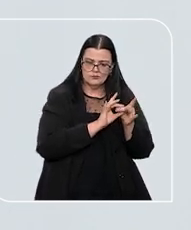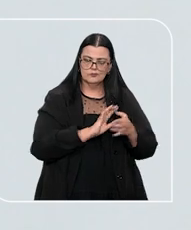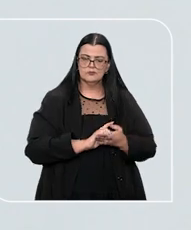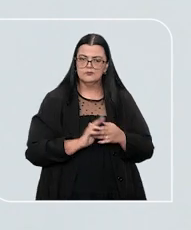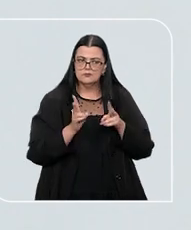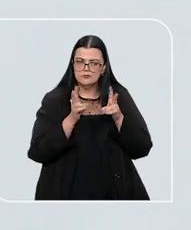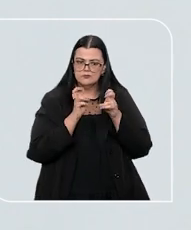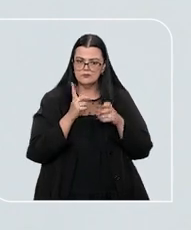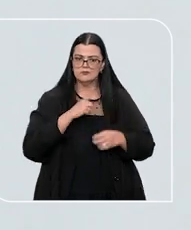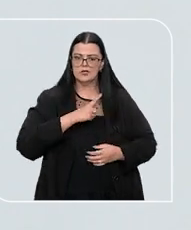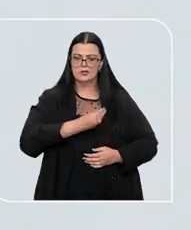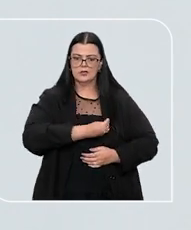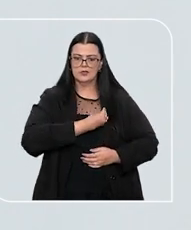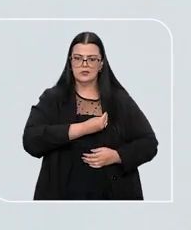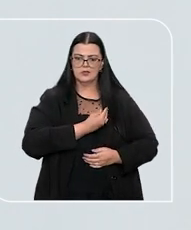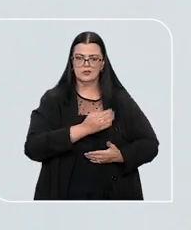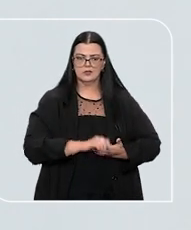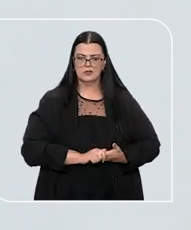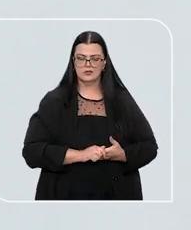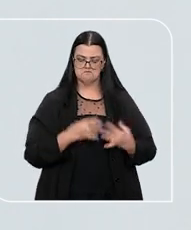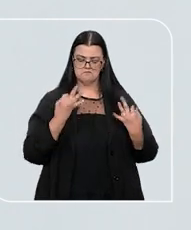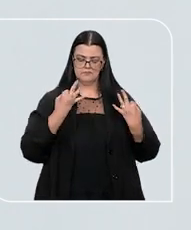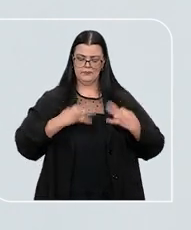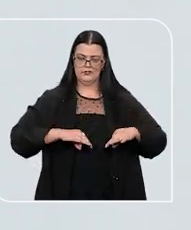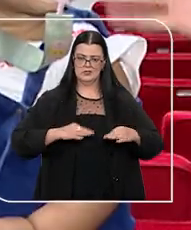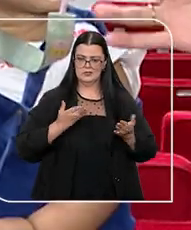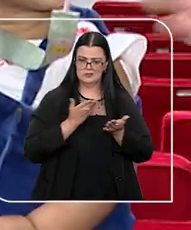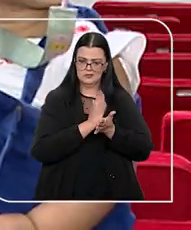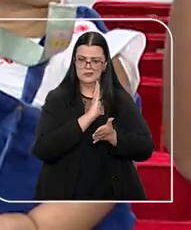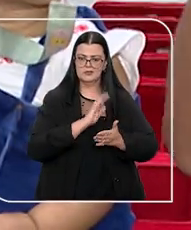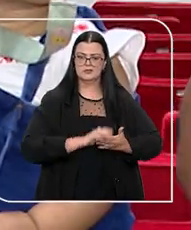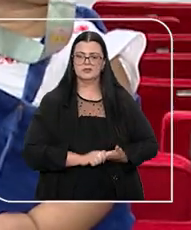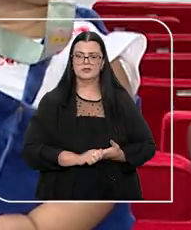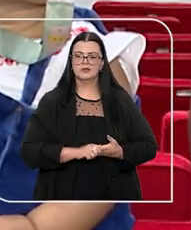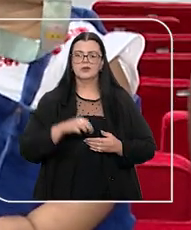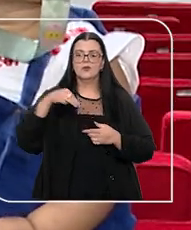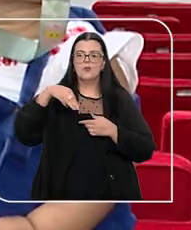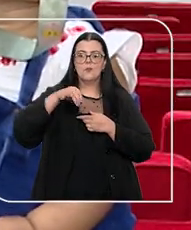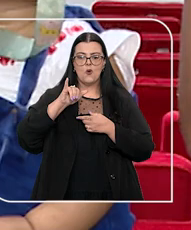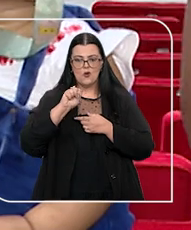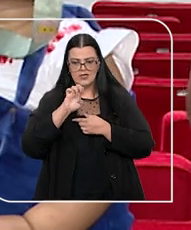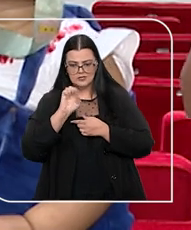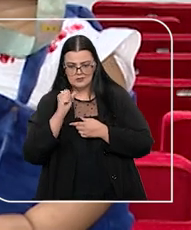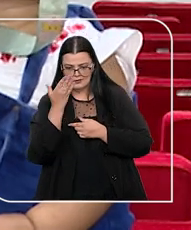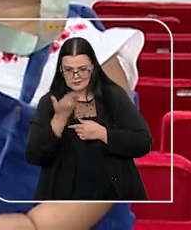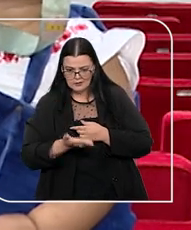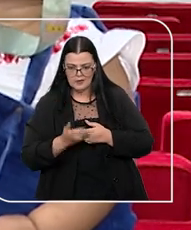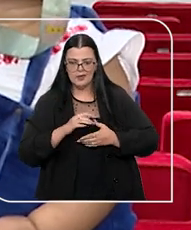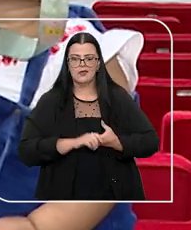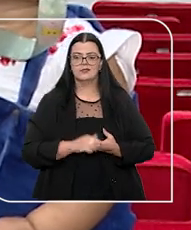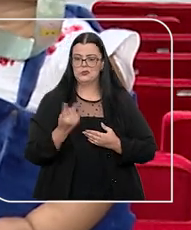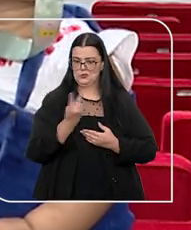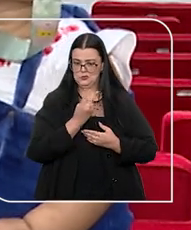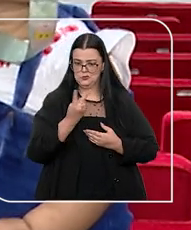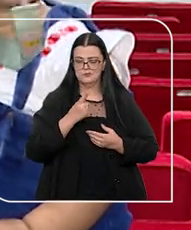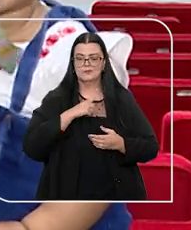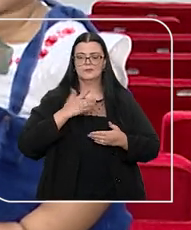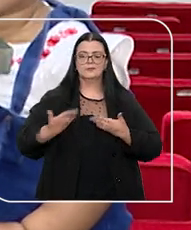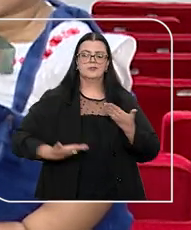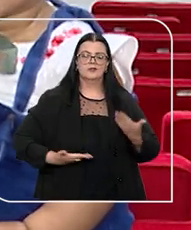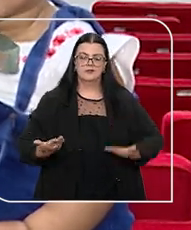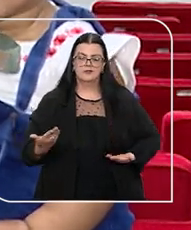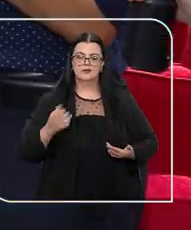detectaremos a existência da eficiência. Moisés e a esposa, Estefânia, são colaboradores do STJ.